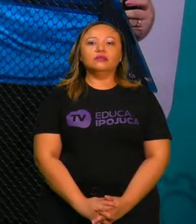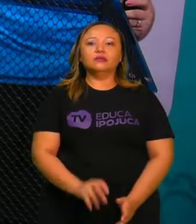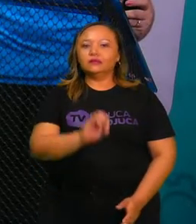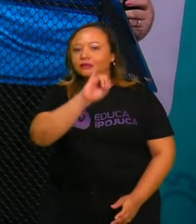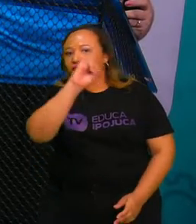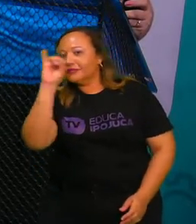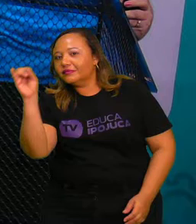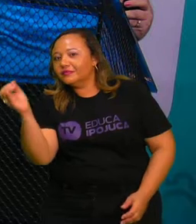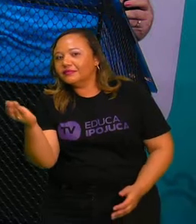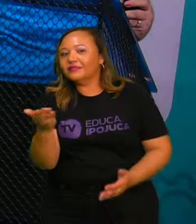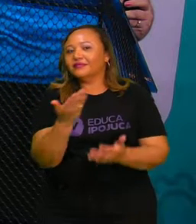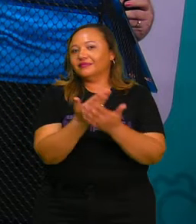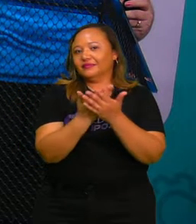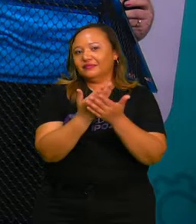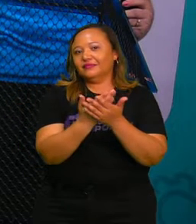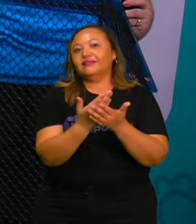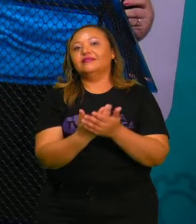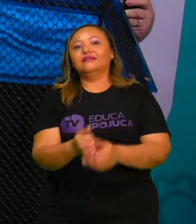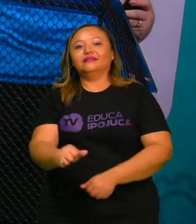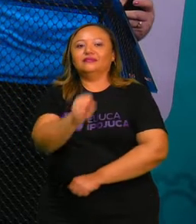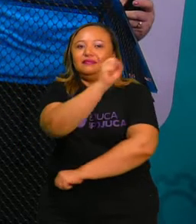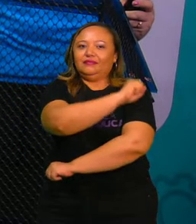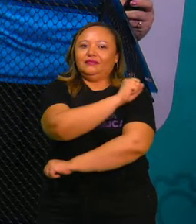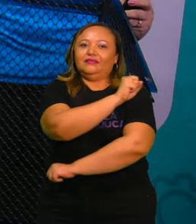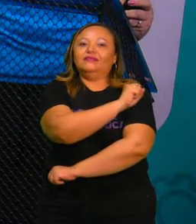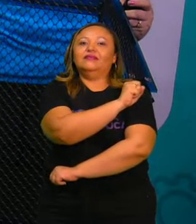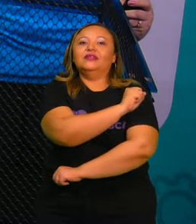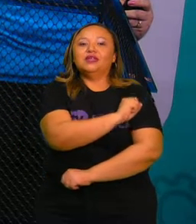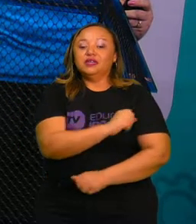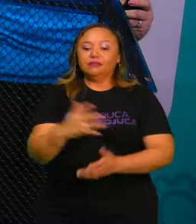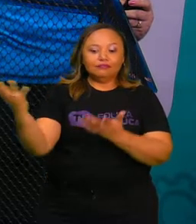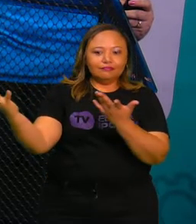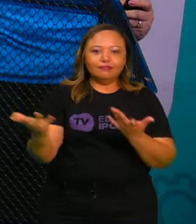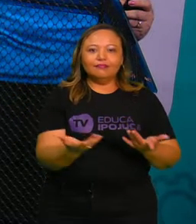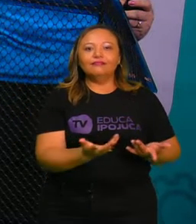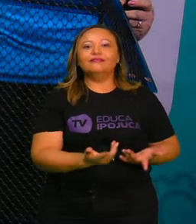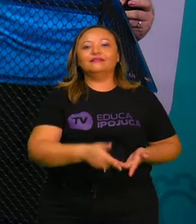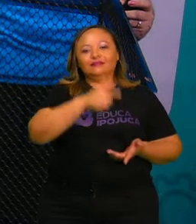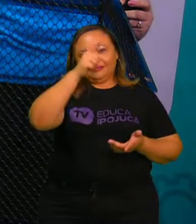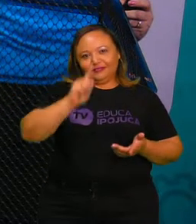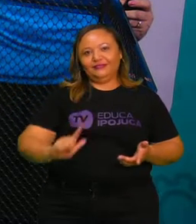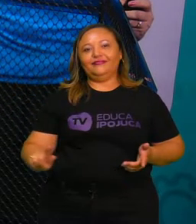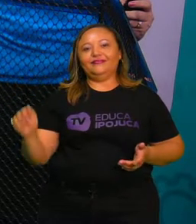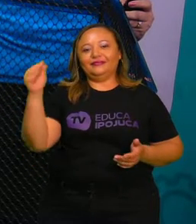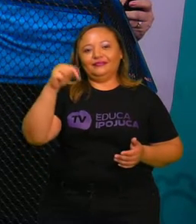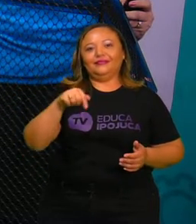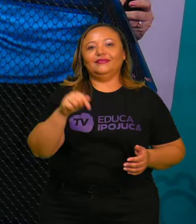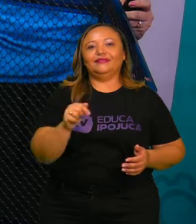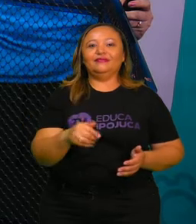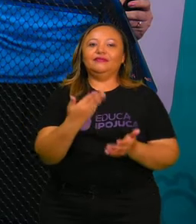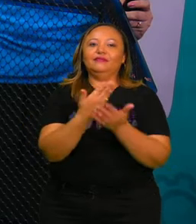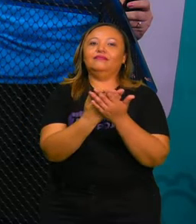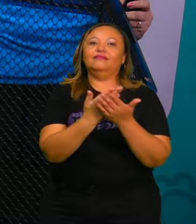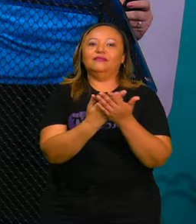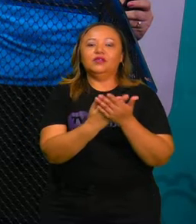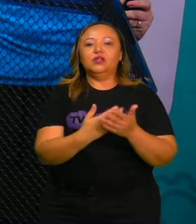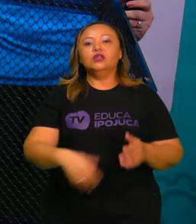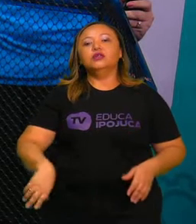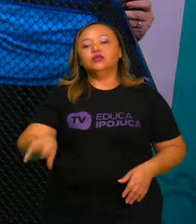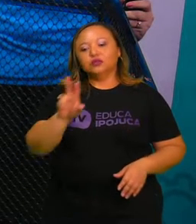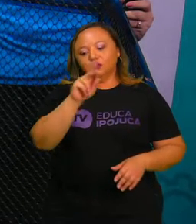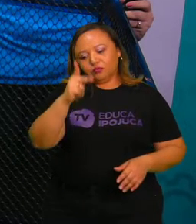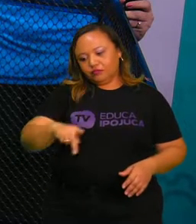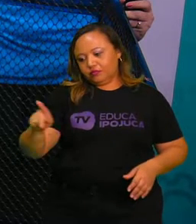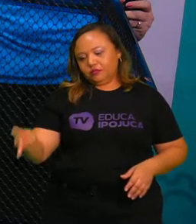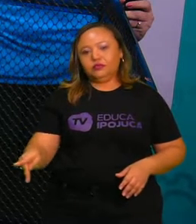Olá, estudantes do oitavo ano! É um prazer tê-los aqui para mais uma aula. Eu sou a professora Roseane Portela, a sua